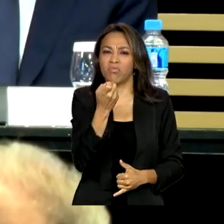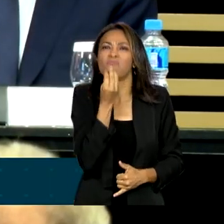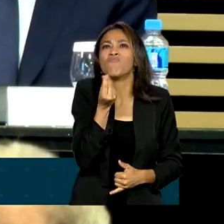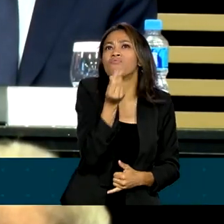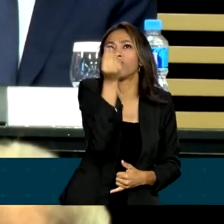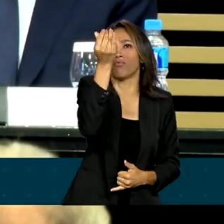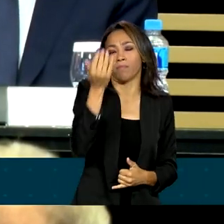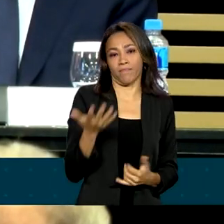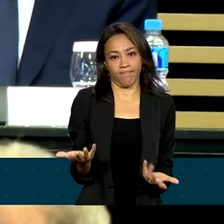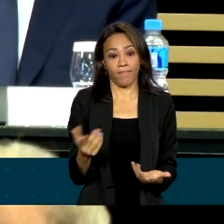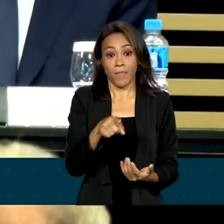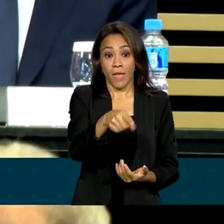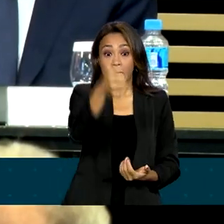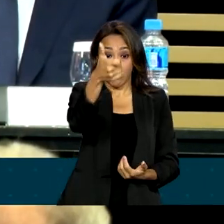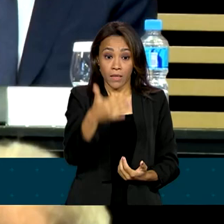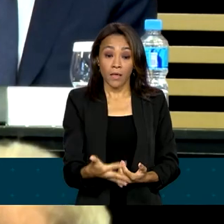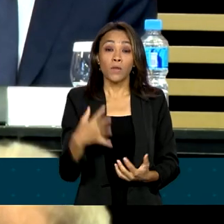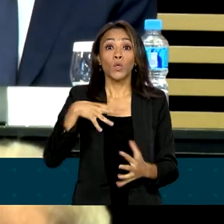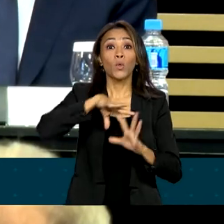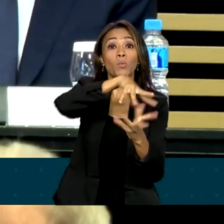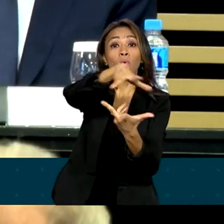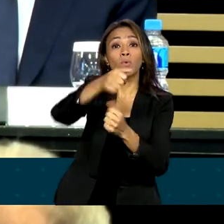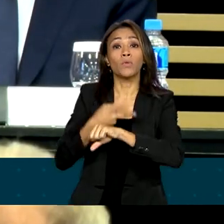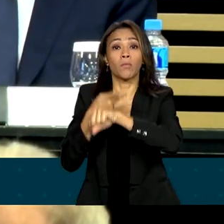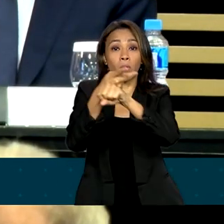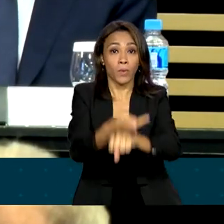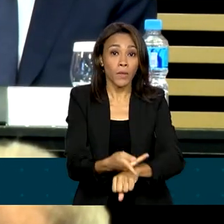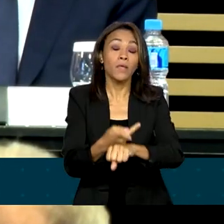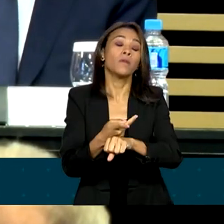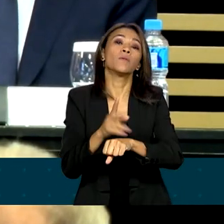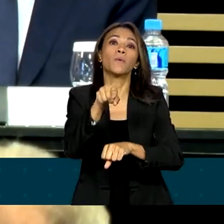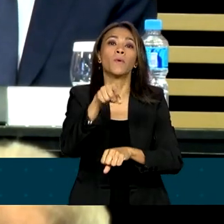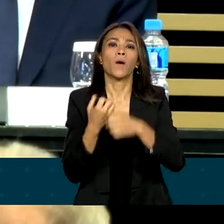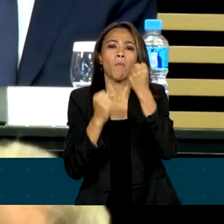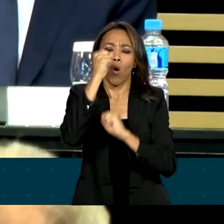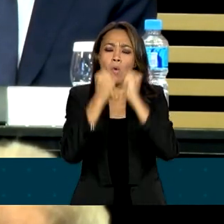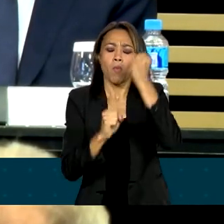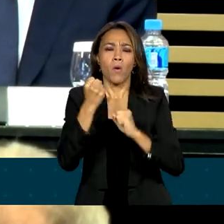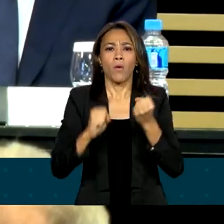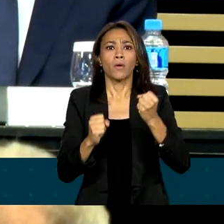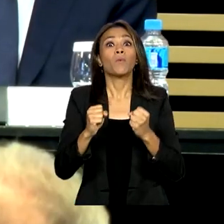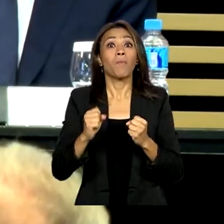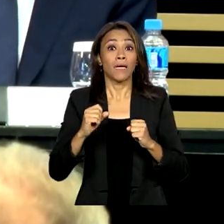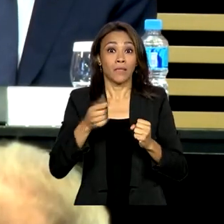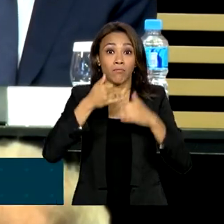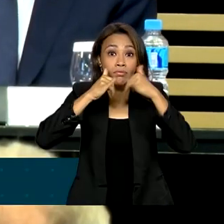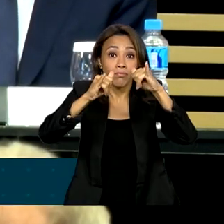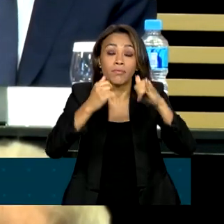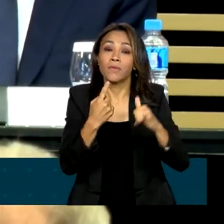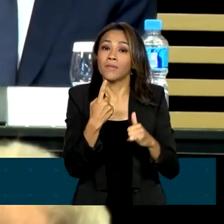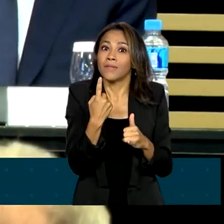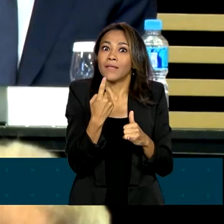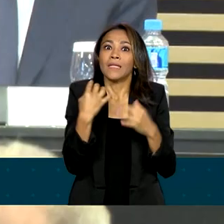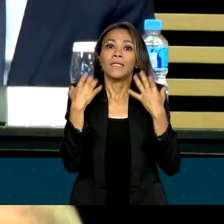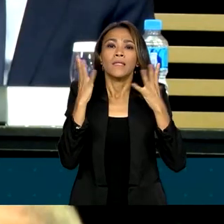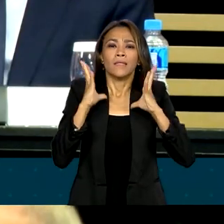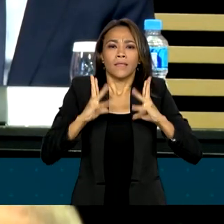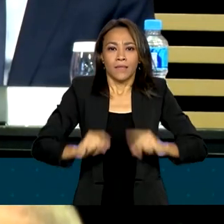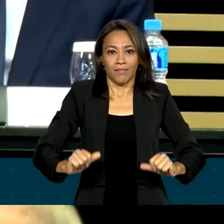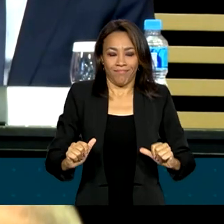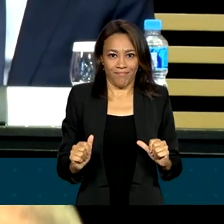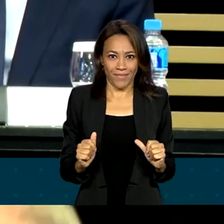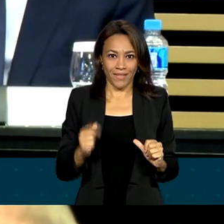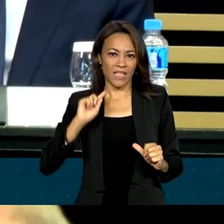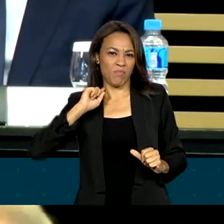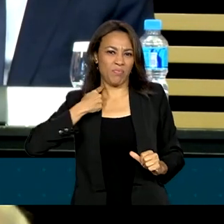energia limpa. As indústrias estão escolhendo o local para se instalar com base em energia limpa. Eu vejo